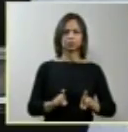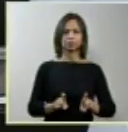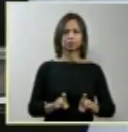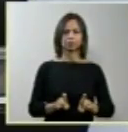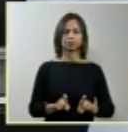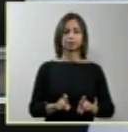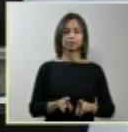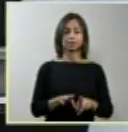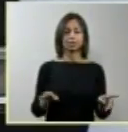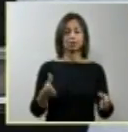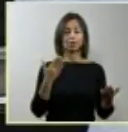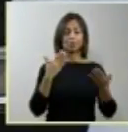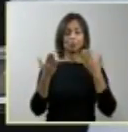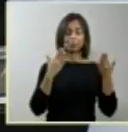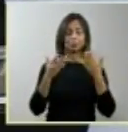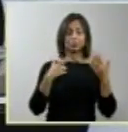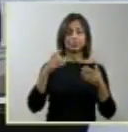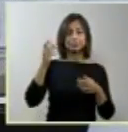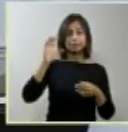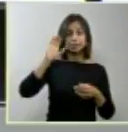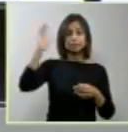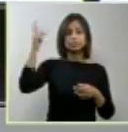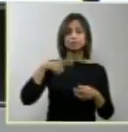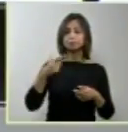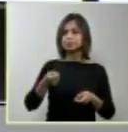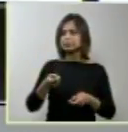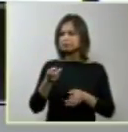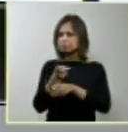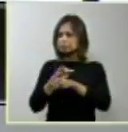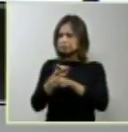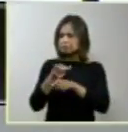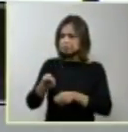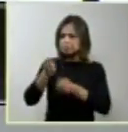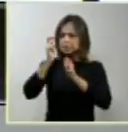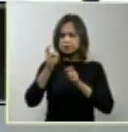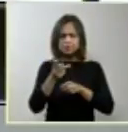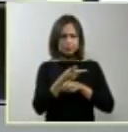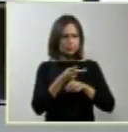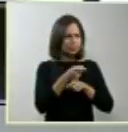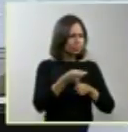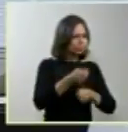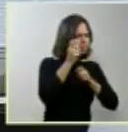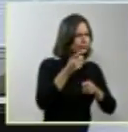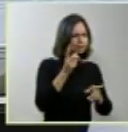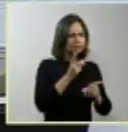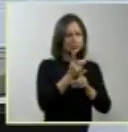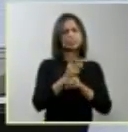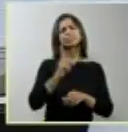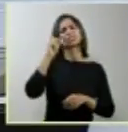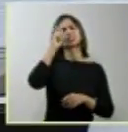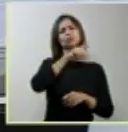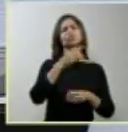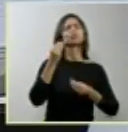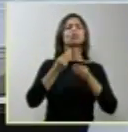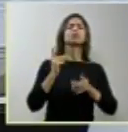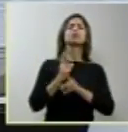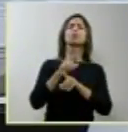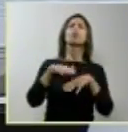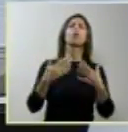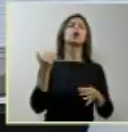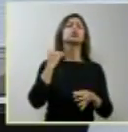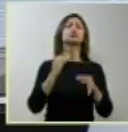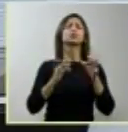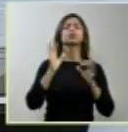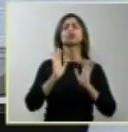pescar essas decisões judiciais, obviamente, é dificílimo, e este dado, evidentemente,